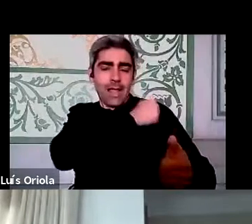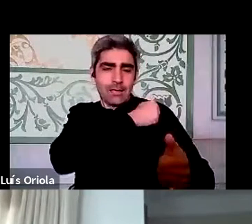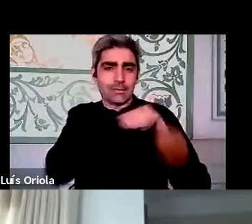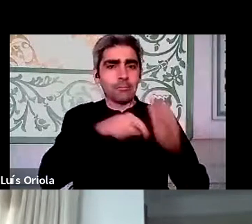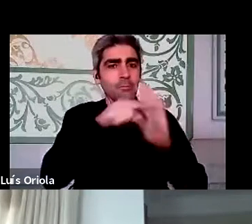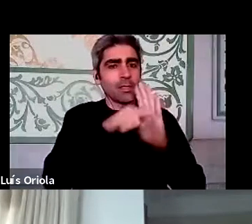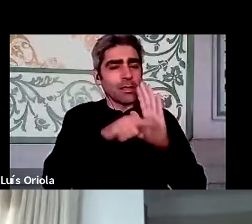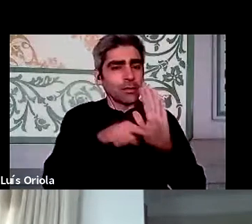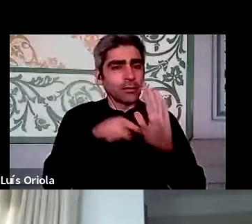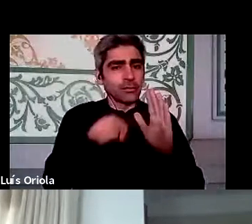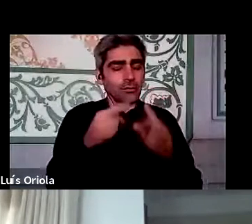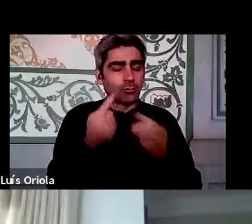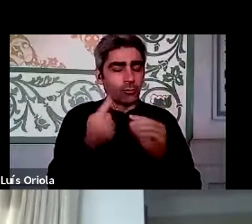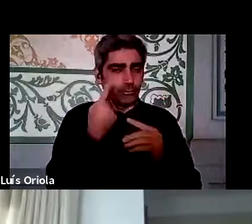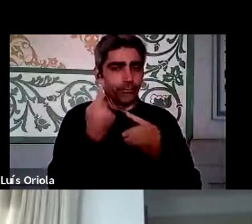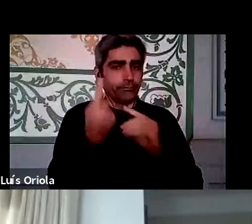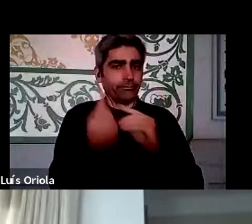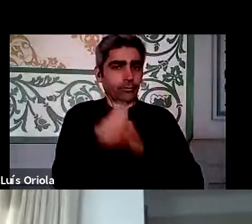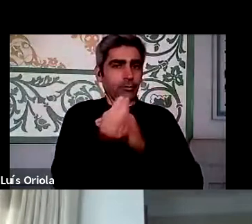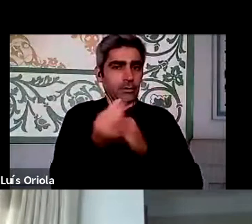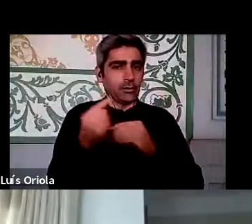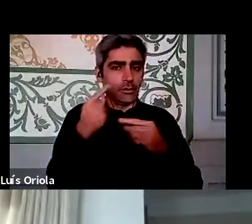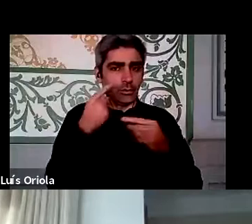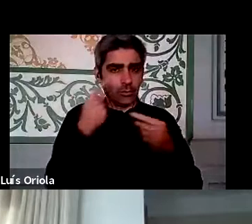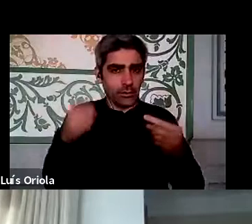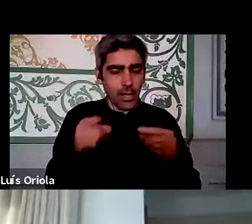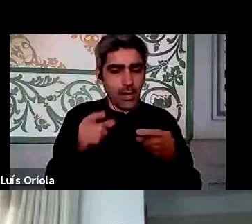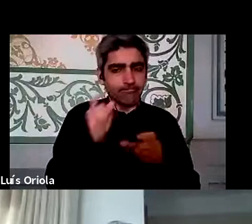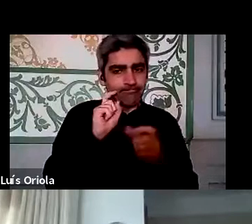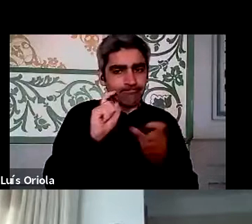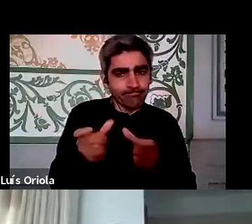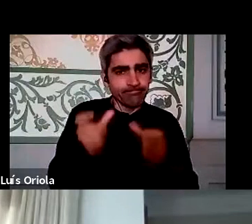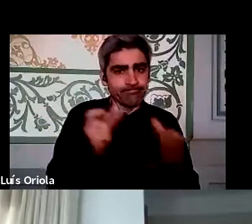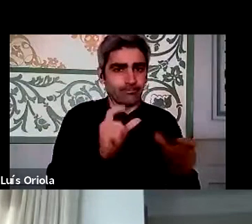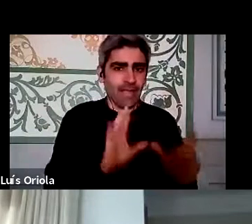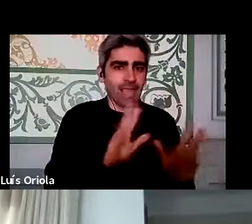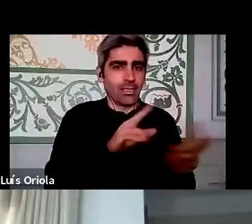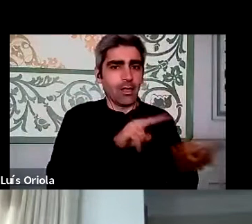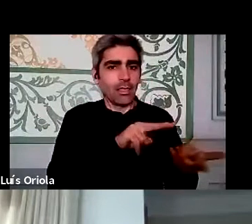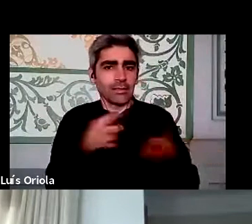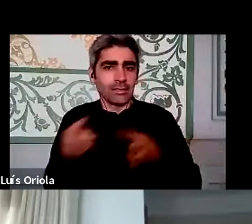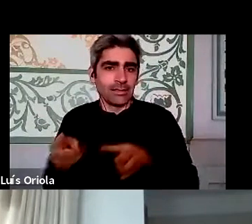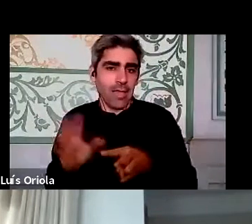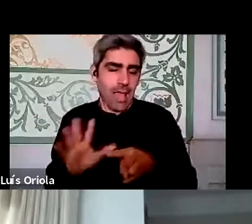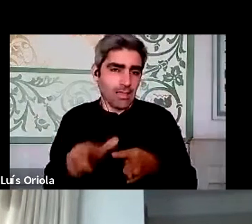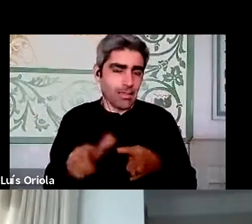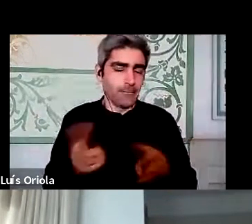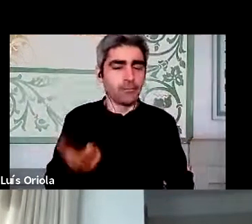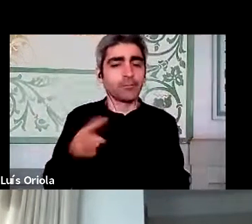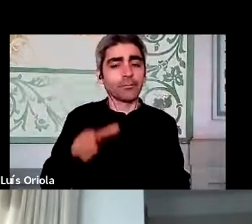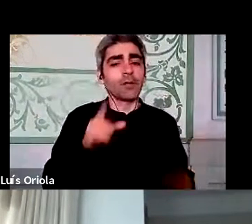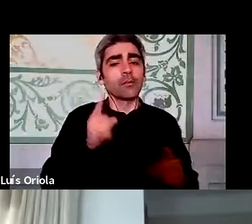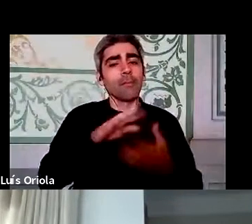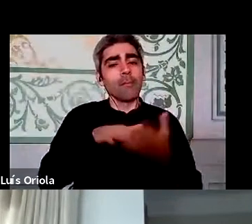exceção e ainda estamos a fazê-lo nesta fase de transição. O plano de trabalho colaborativo começou a